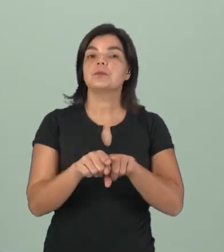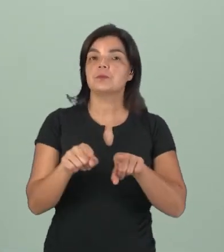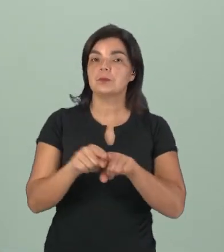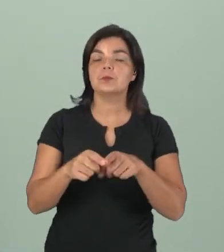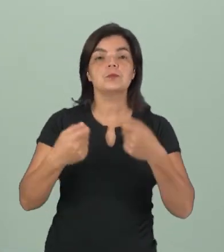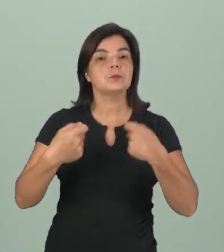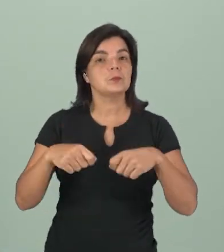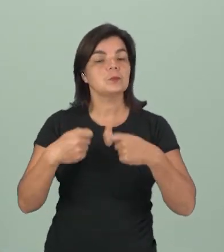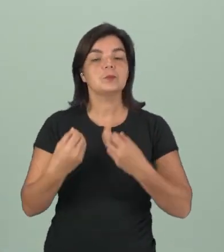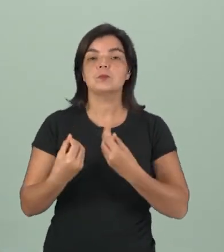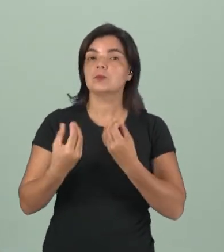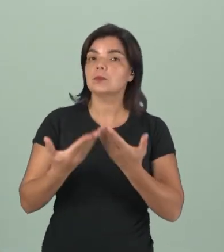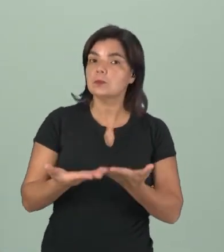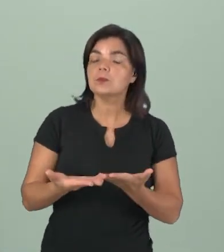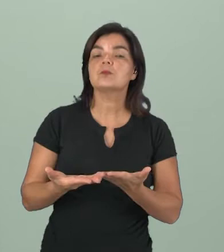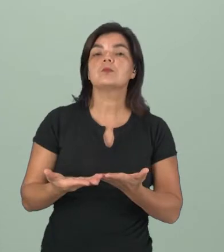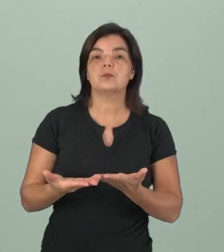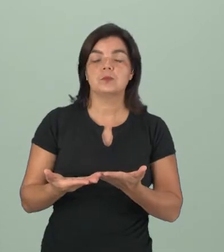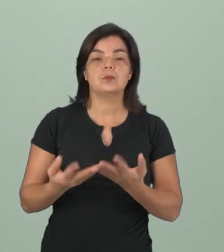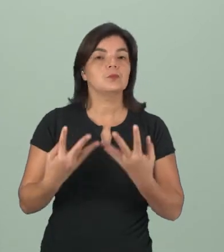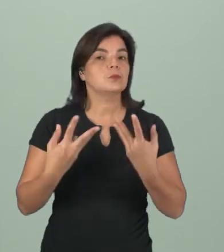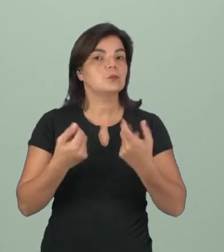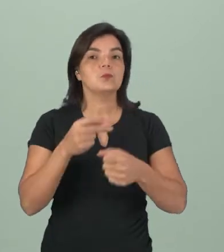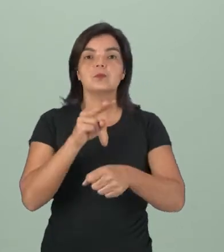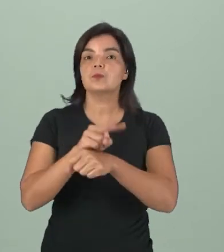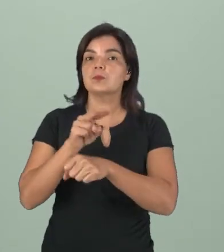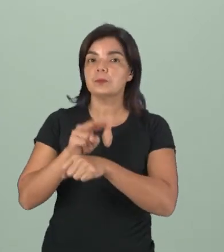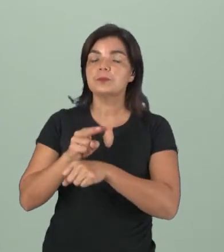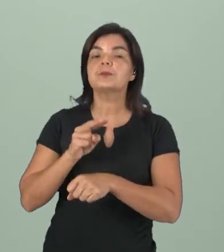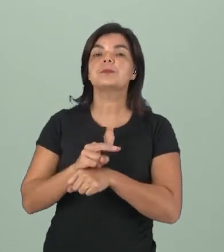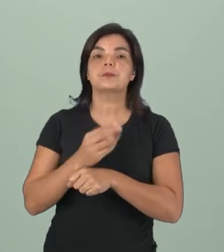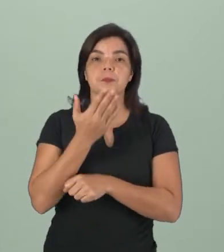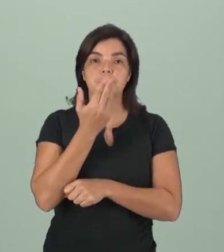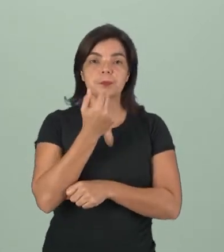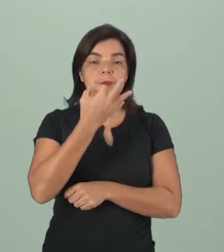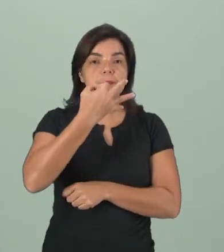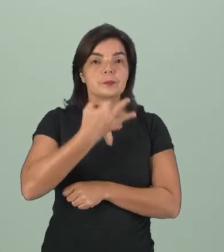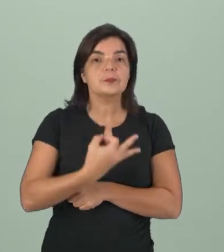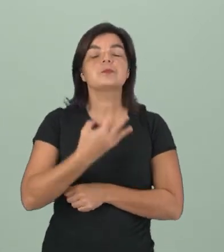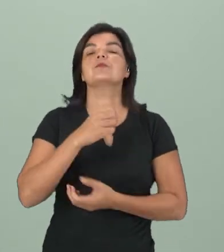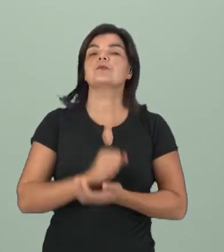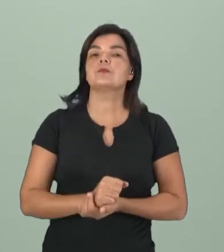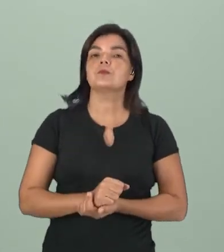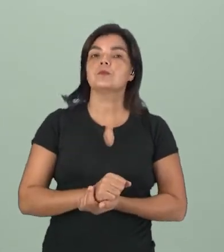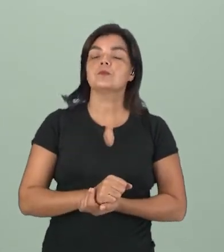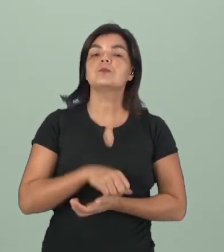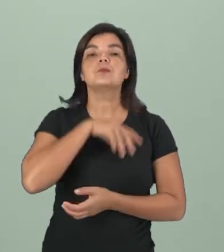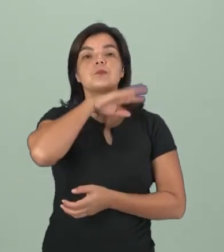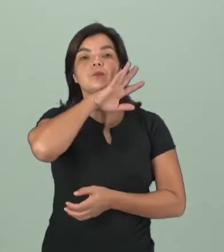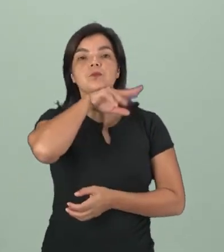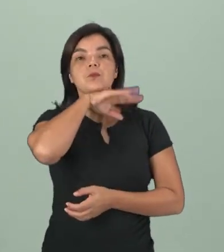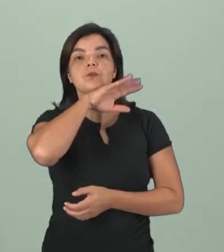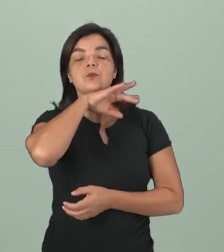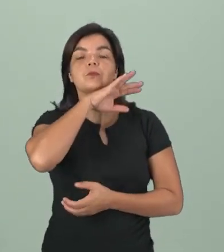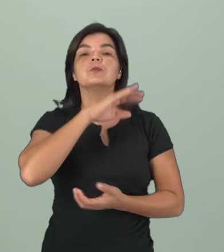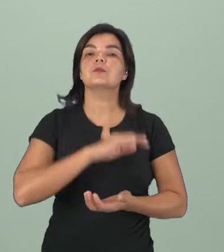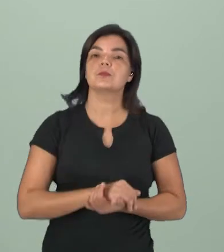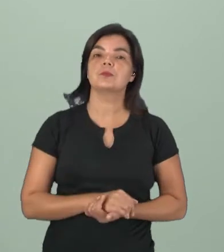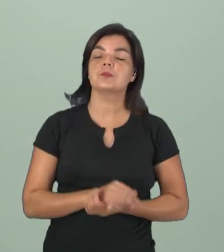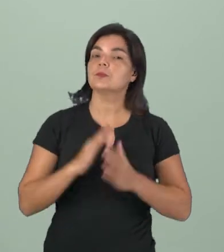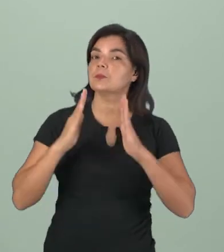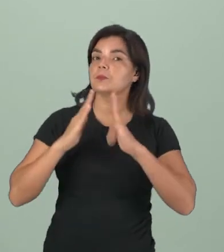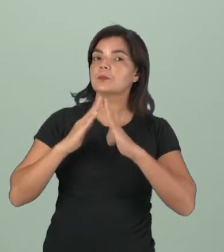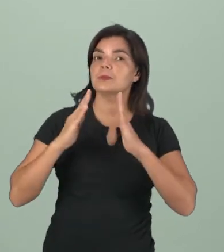humanos precisam ali ter todo o cuidado com a alimentação adequada para o seu animal de estimação, para os seus animais